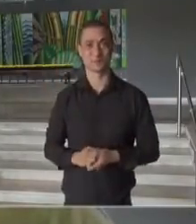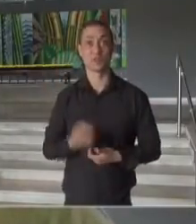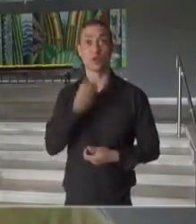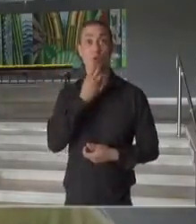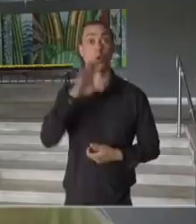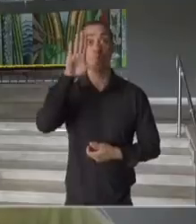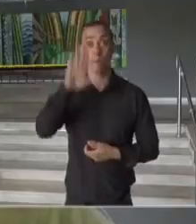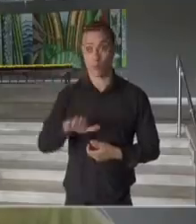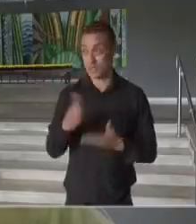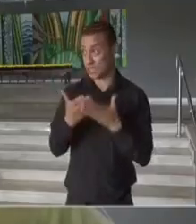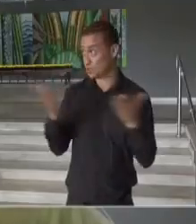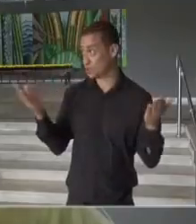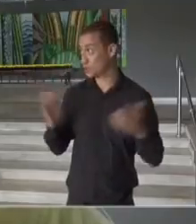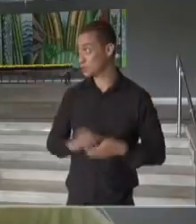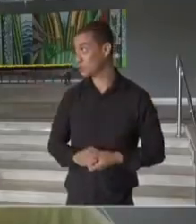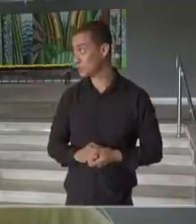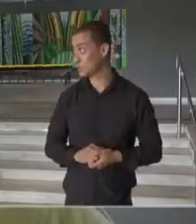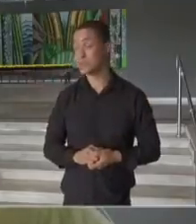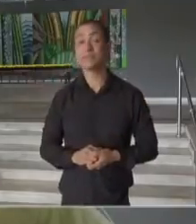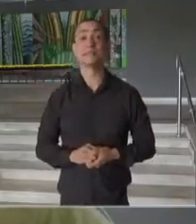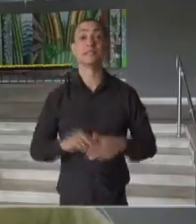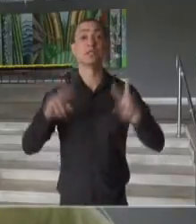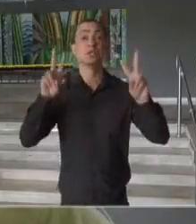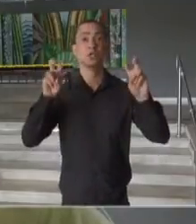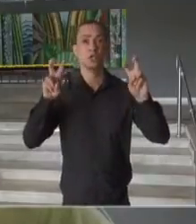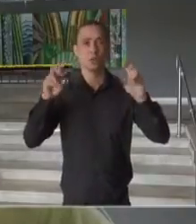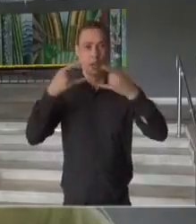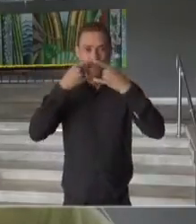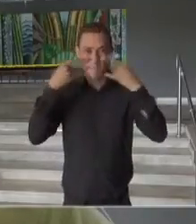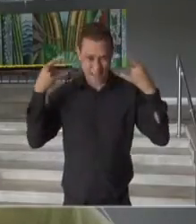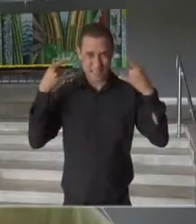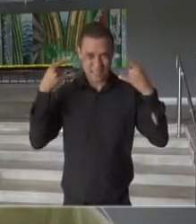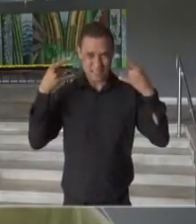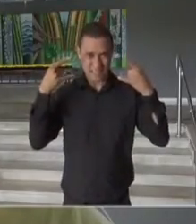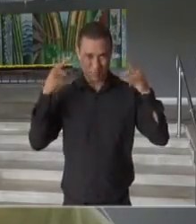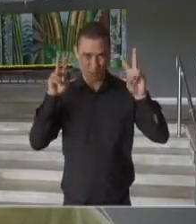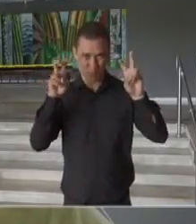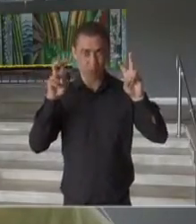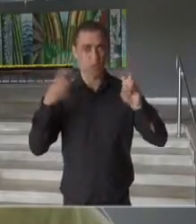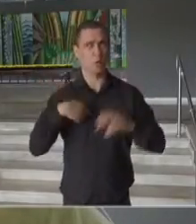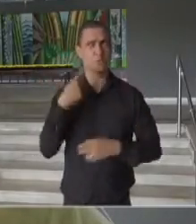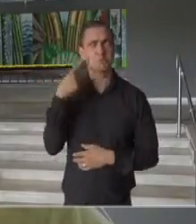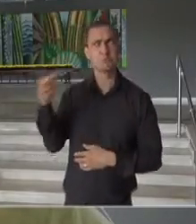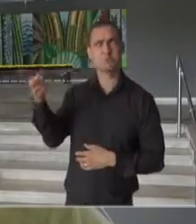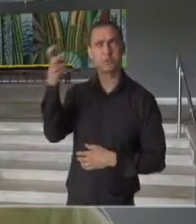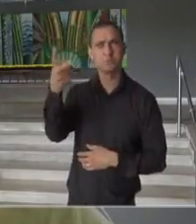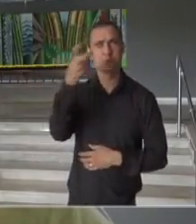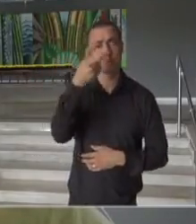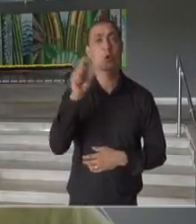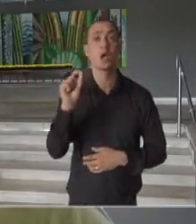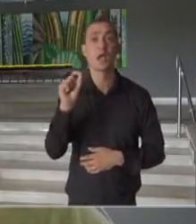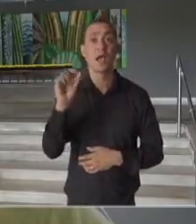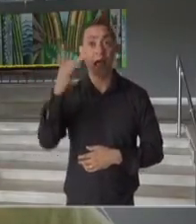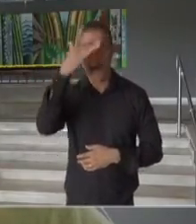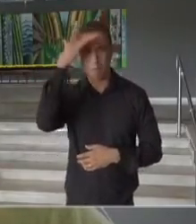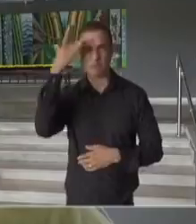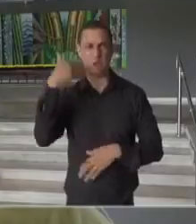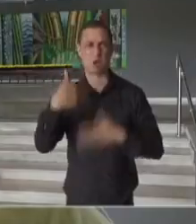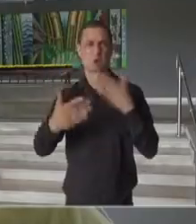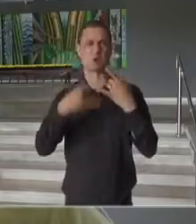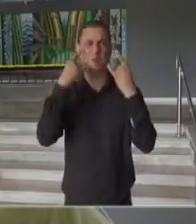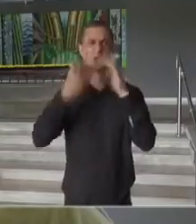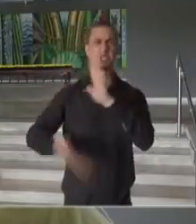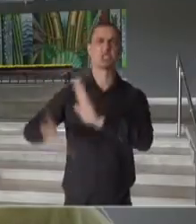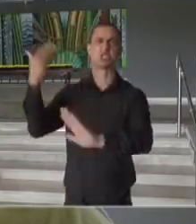tarde. Boa tarde a todos. Com relação às máscaras, a gente tem observado, já que as pessoas estão relaxando,